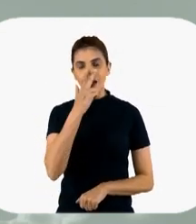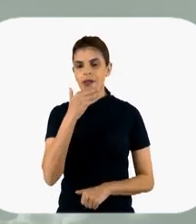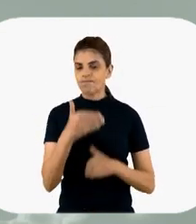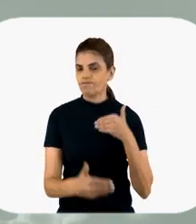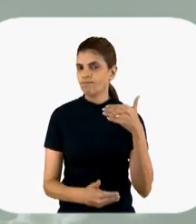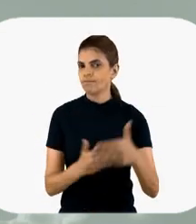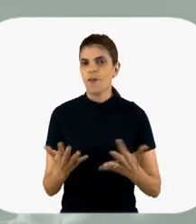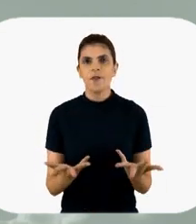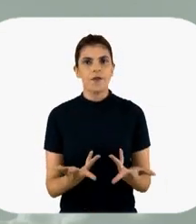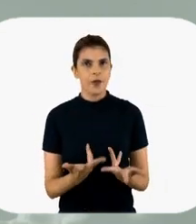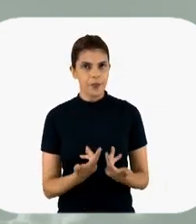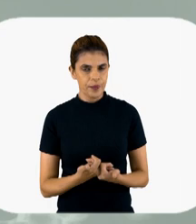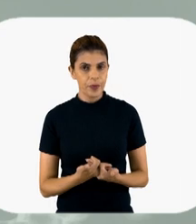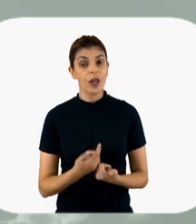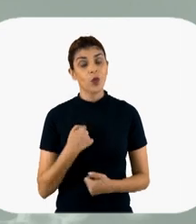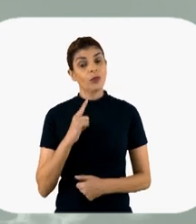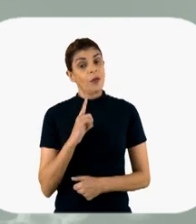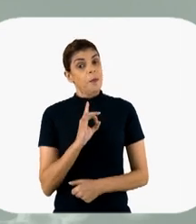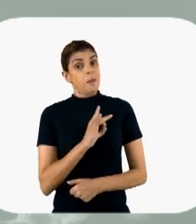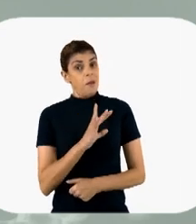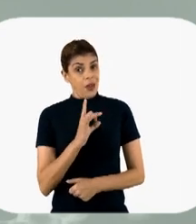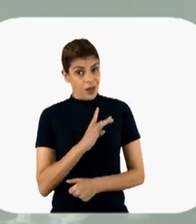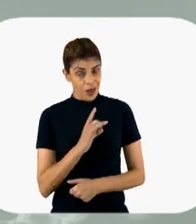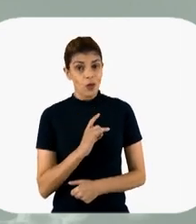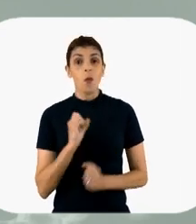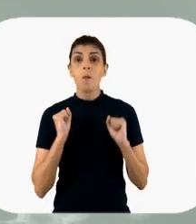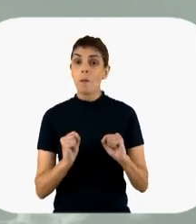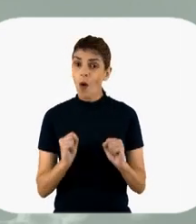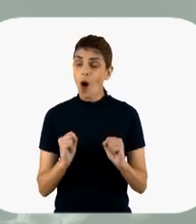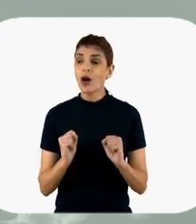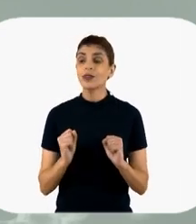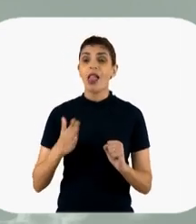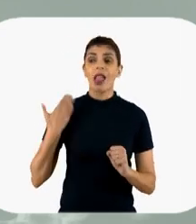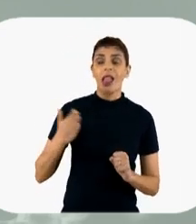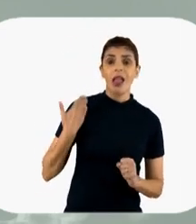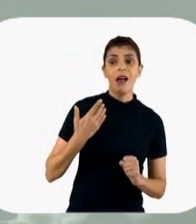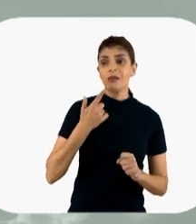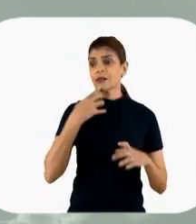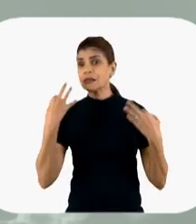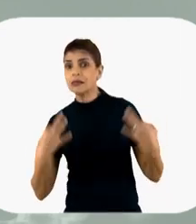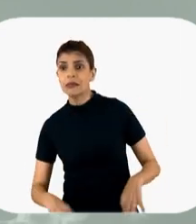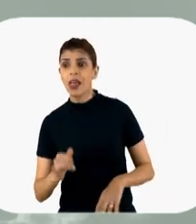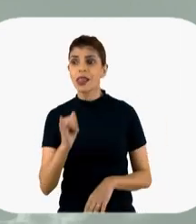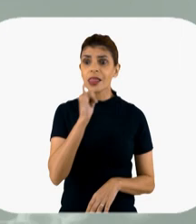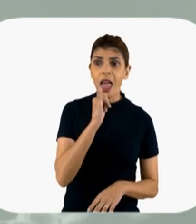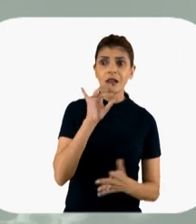por aí, um caminho fantástico. Eu só tenho medo que muita coisa ainda está crua, né?